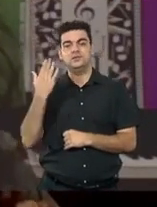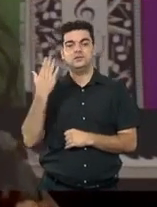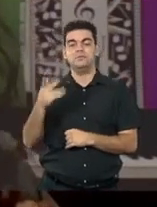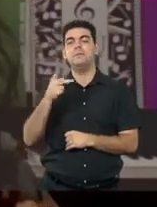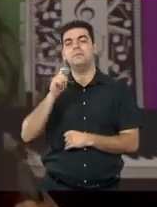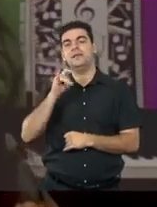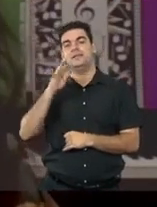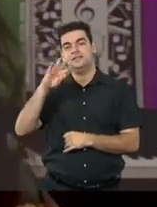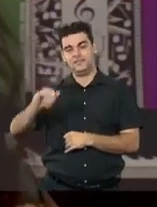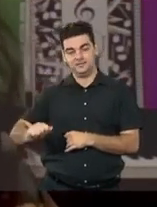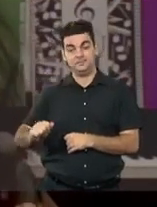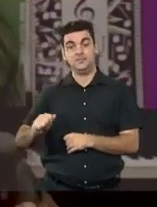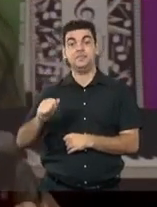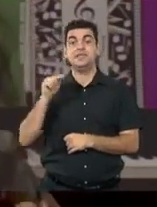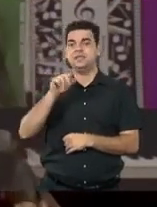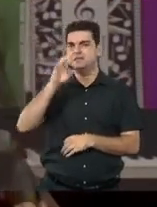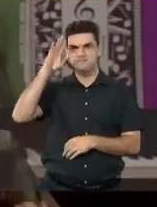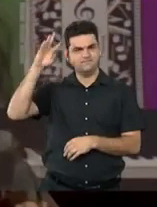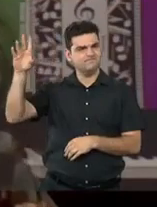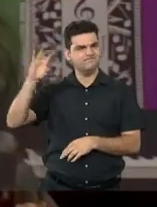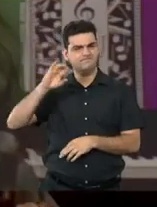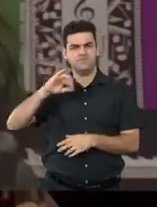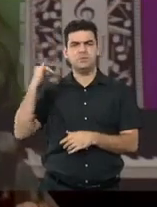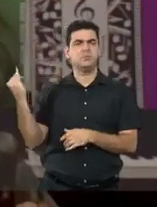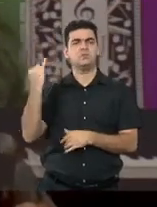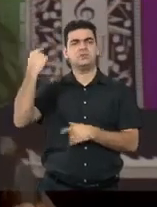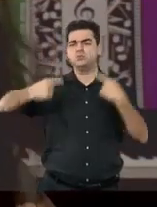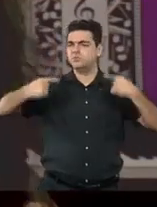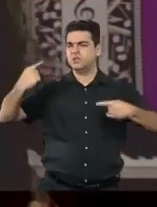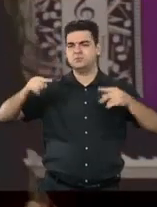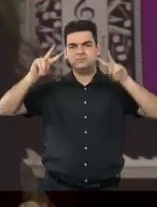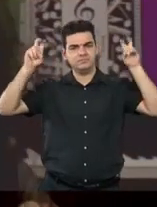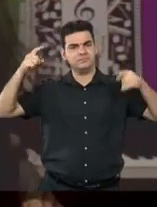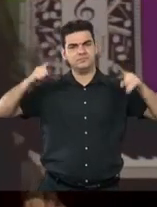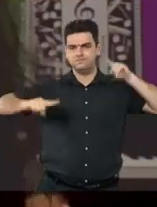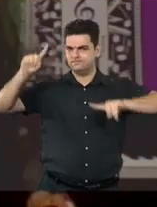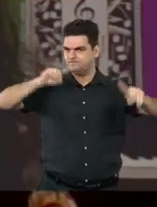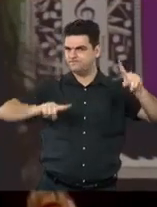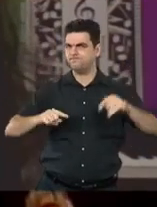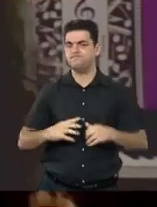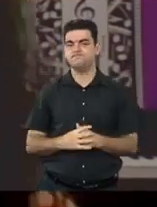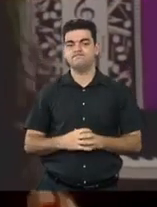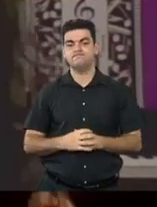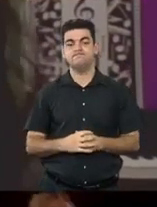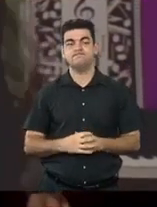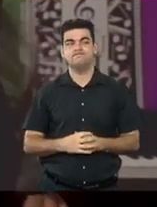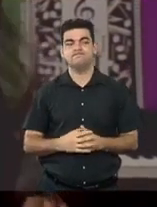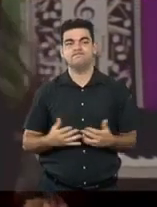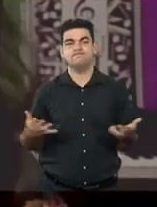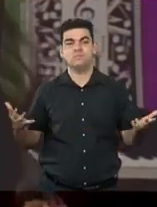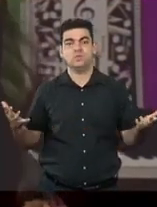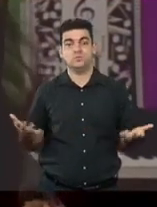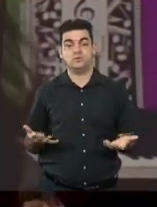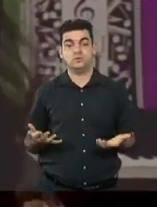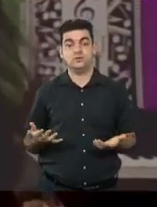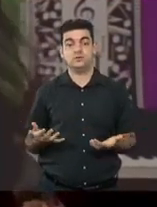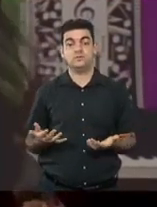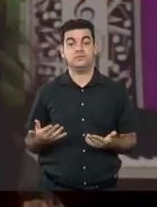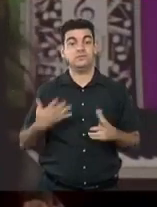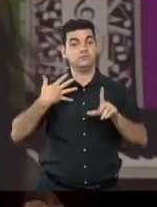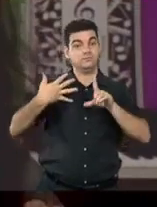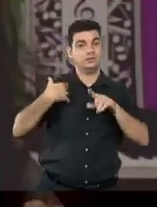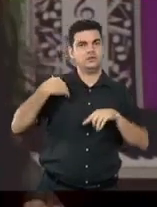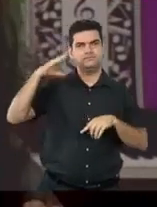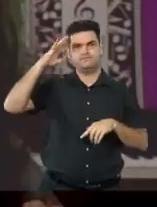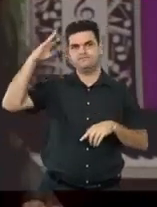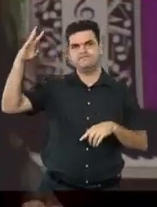tarde com importantíssimas reflexões sobre esse tema de liderança. Bem, a live de hoje